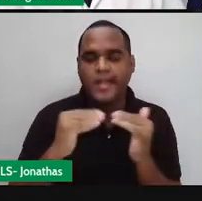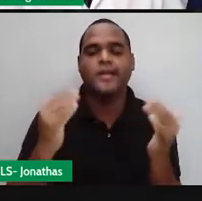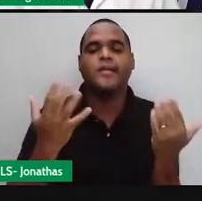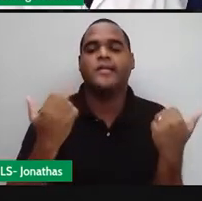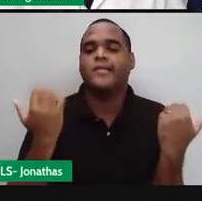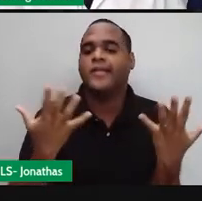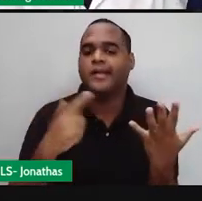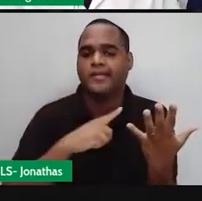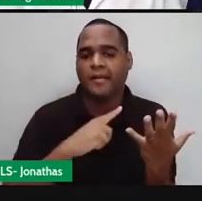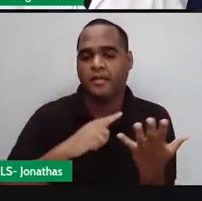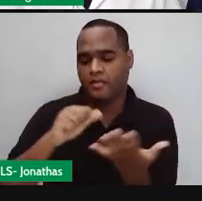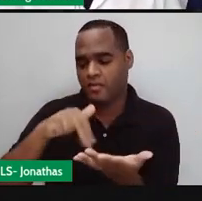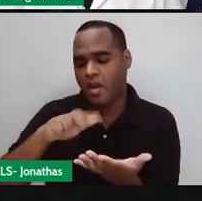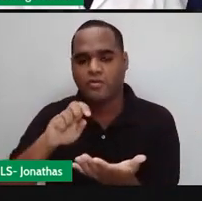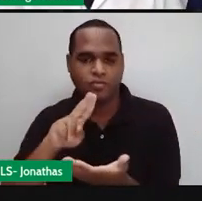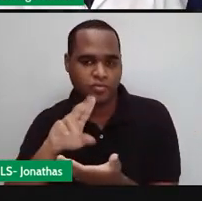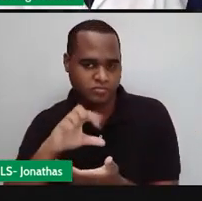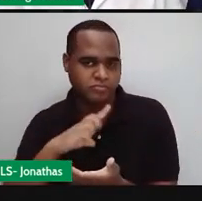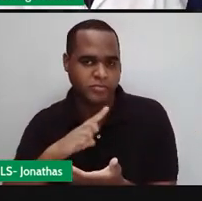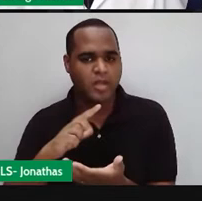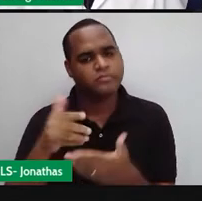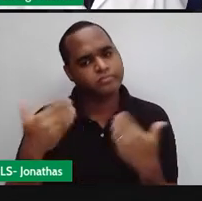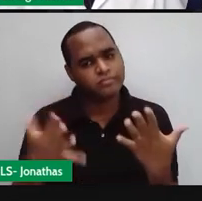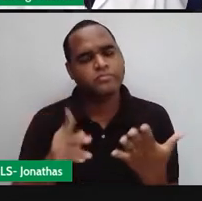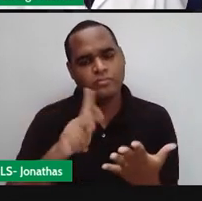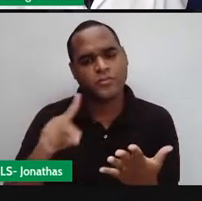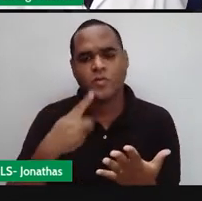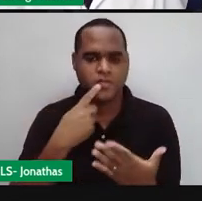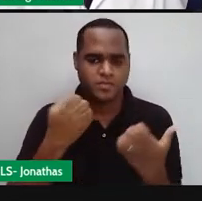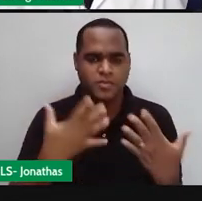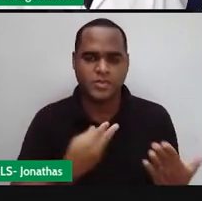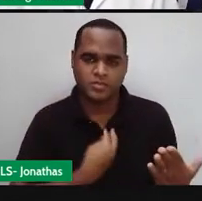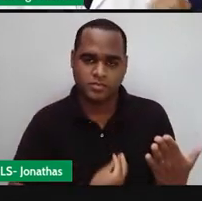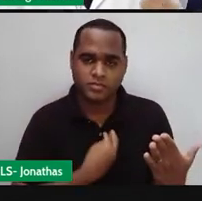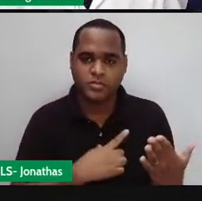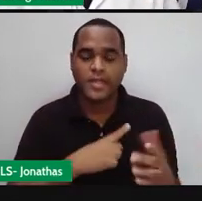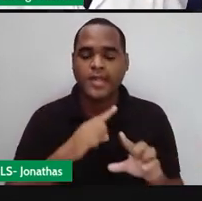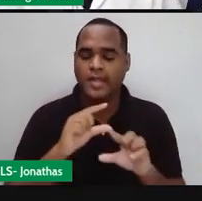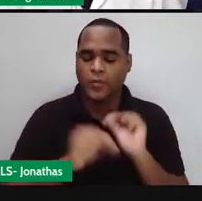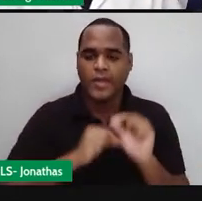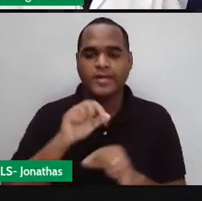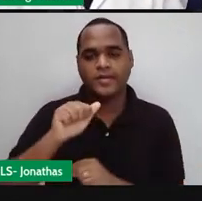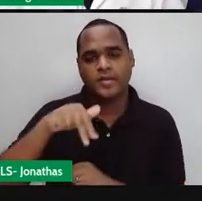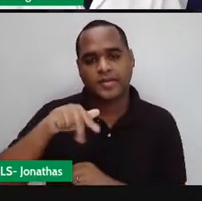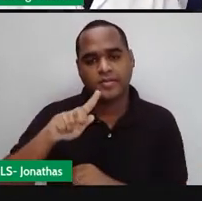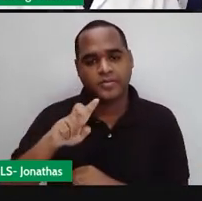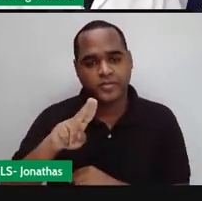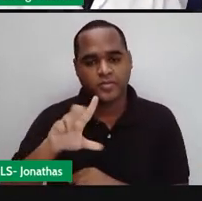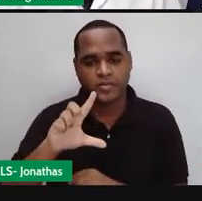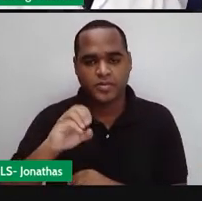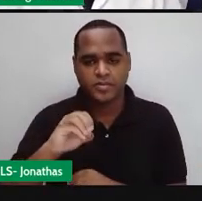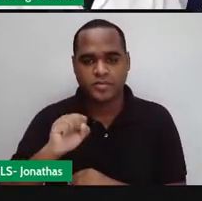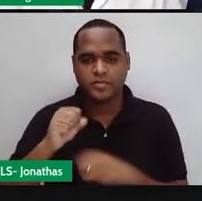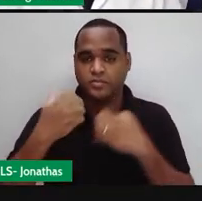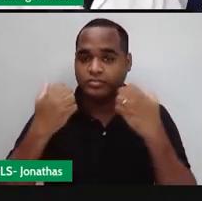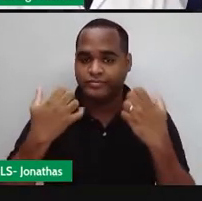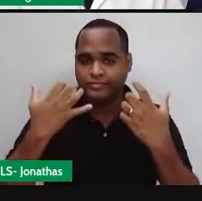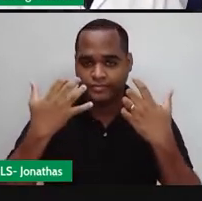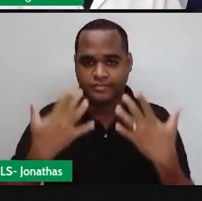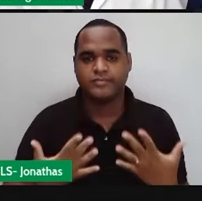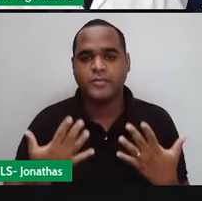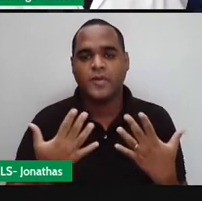Que tem ângulos. Tem ângulos, professor? Pois é. E o que são os ângulos nos polígonos?